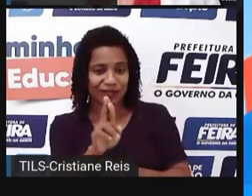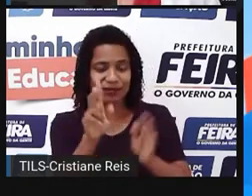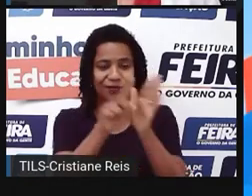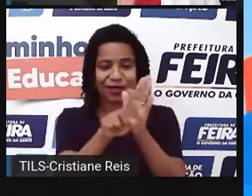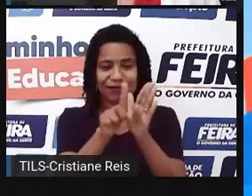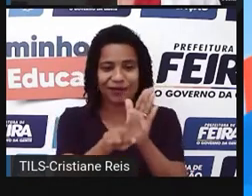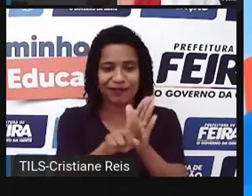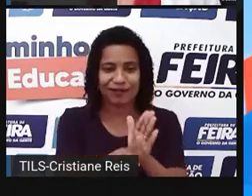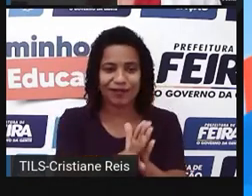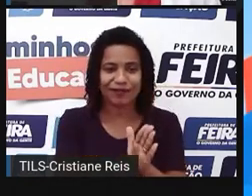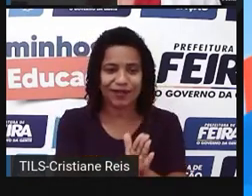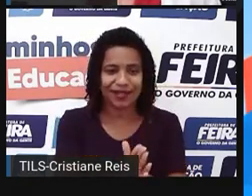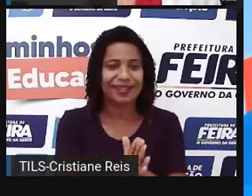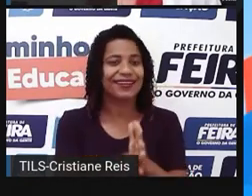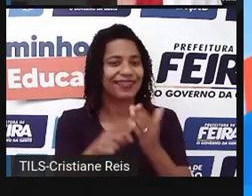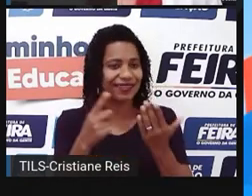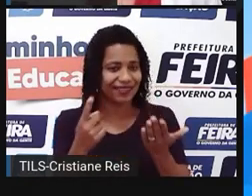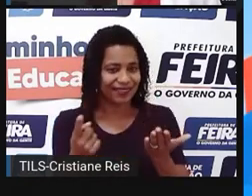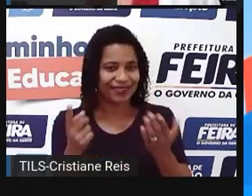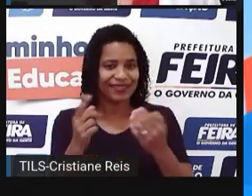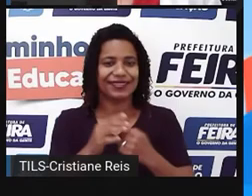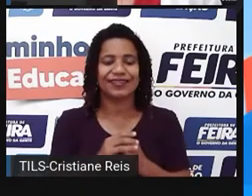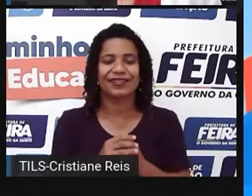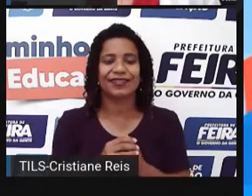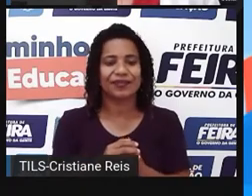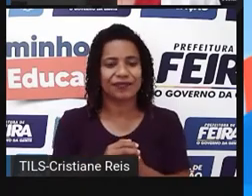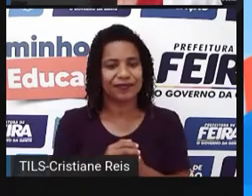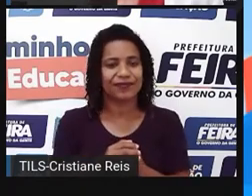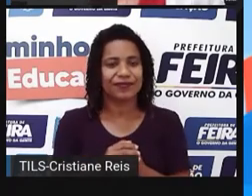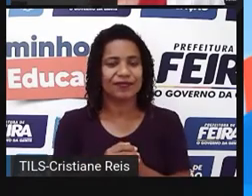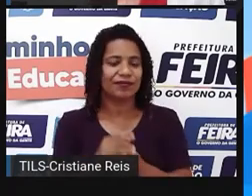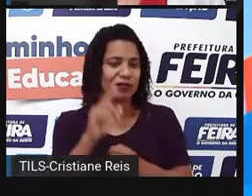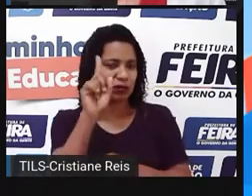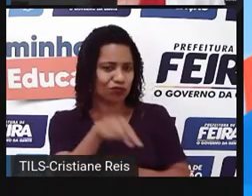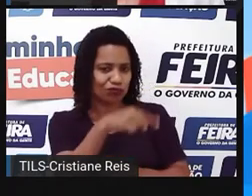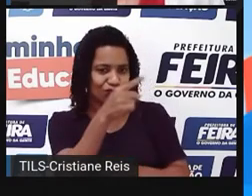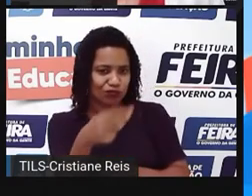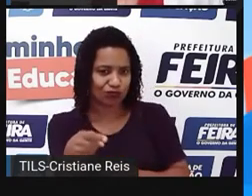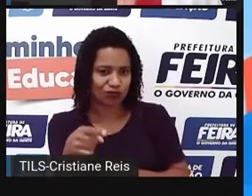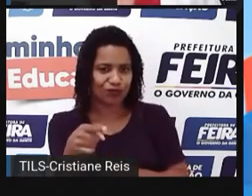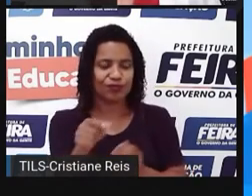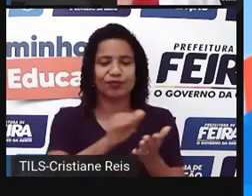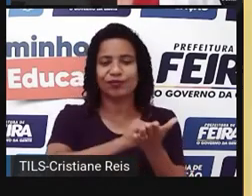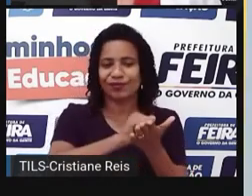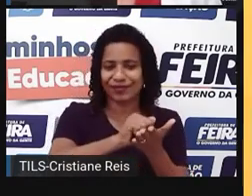cada plataforma. Delerate and forget it. Exclua e esqueça.